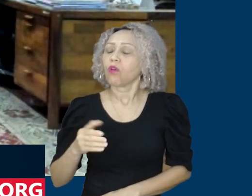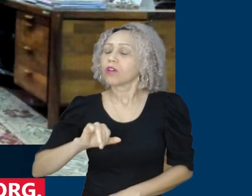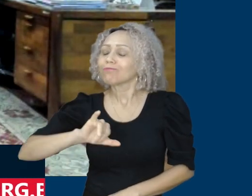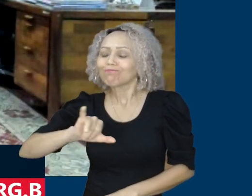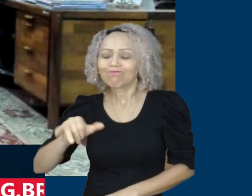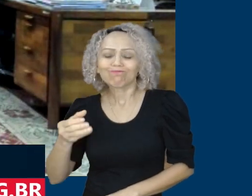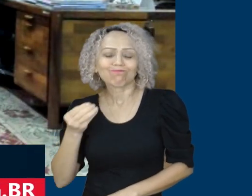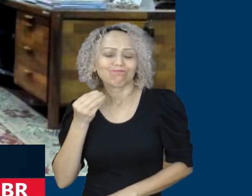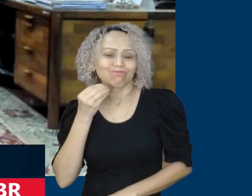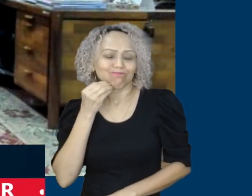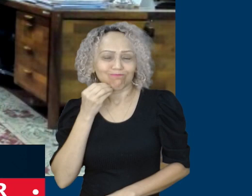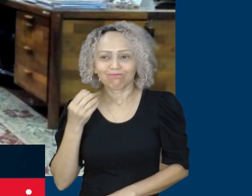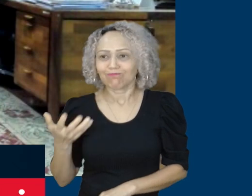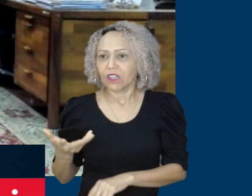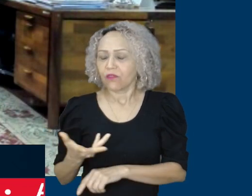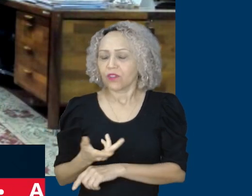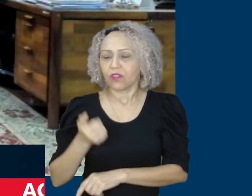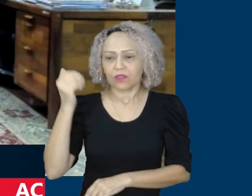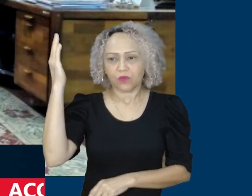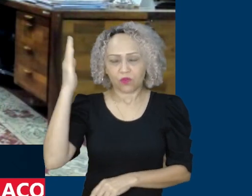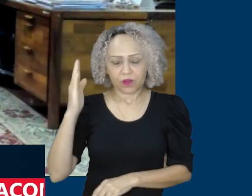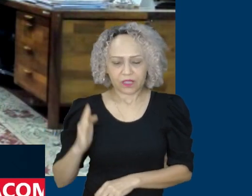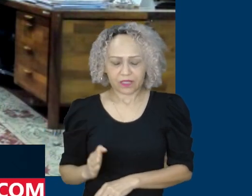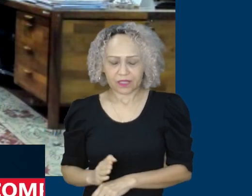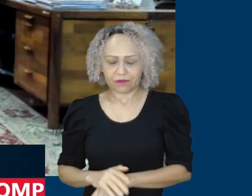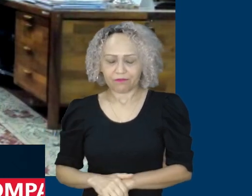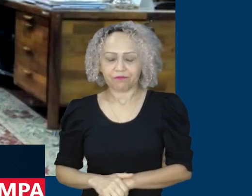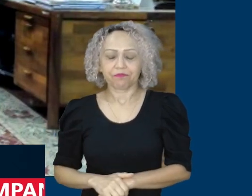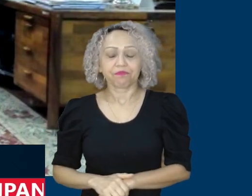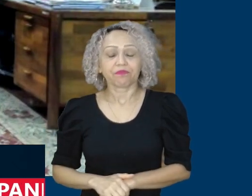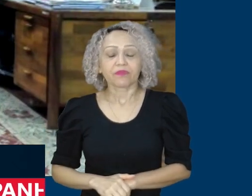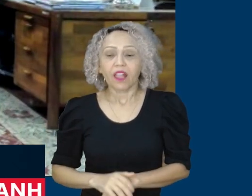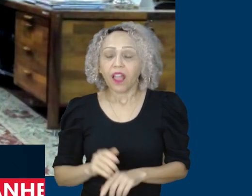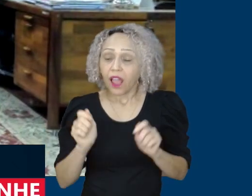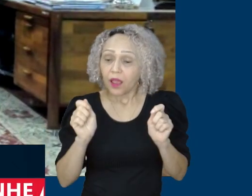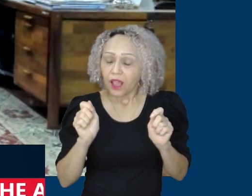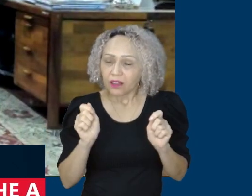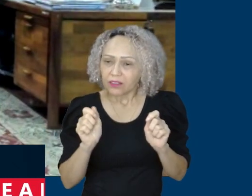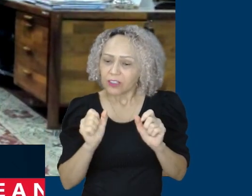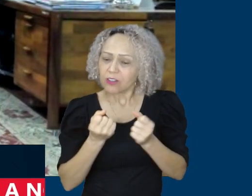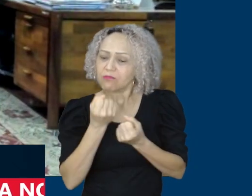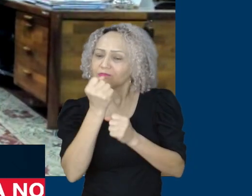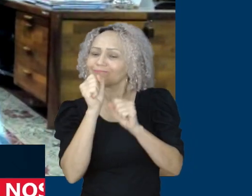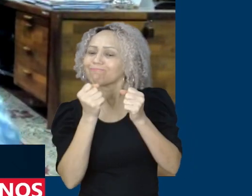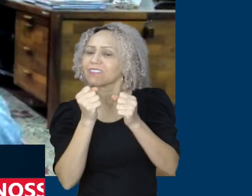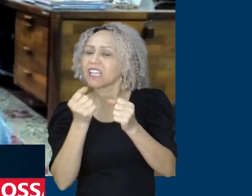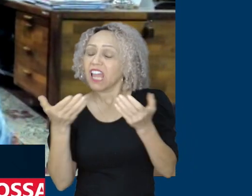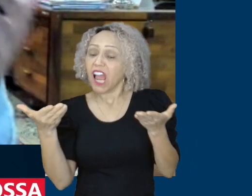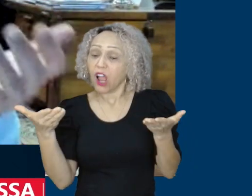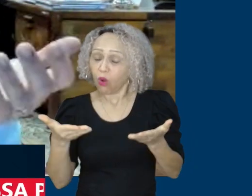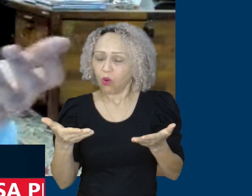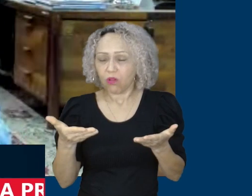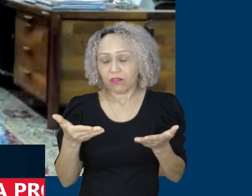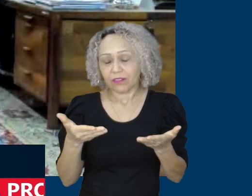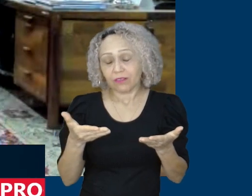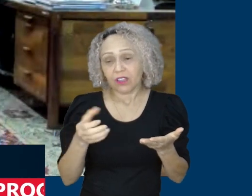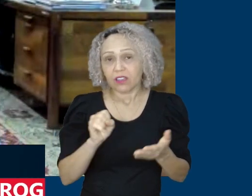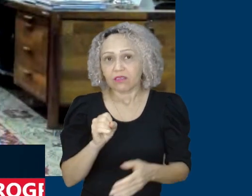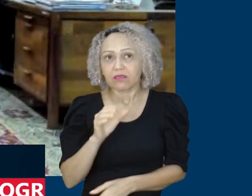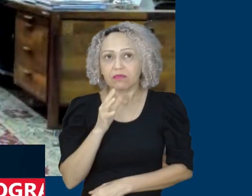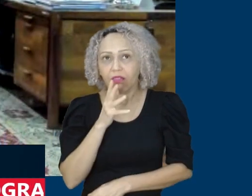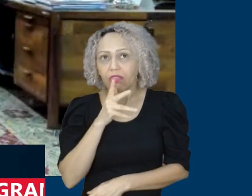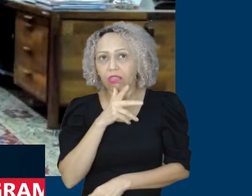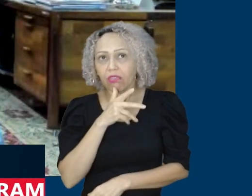oportunidade. A possibilidade de reindustrializar é agora ou perdemos a oportunidade. E a reinserção internacional do